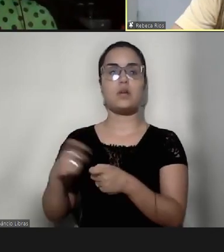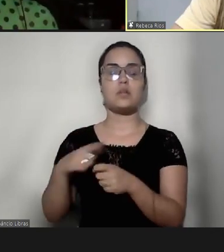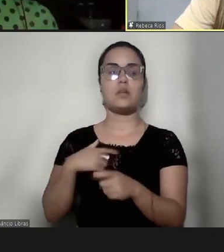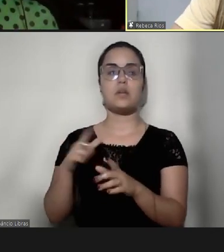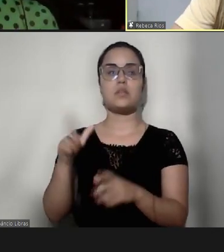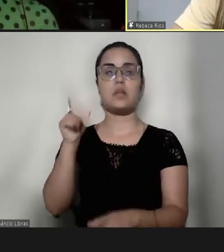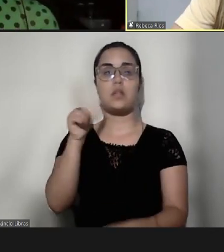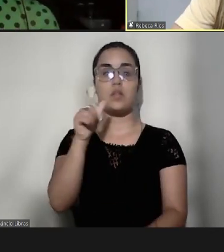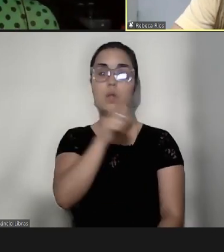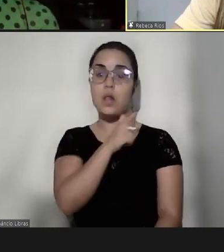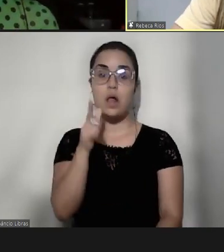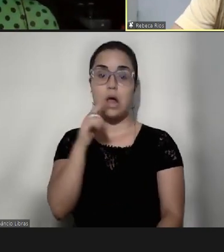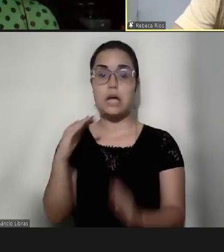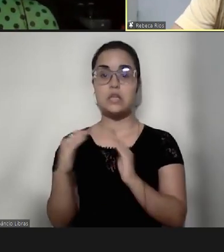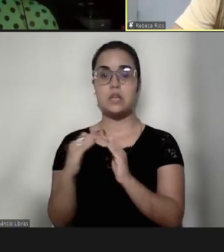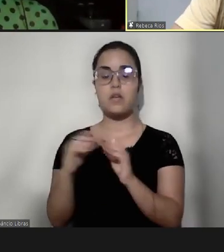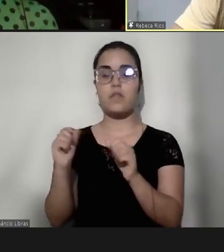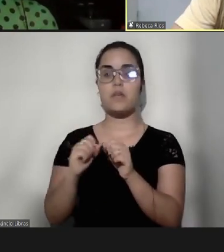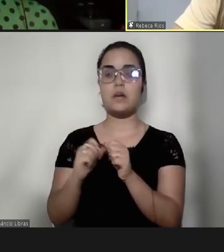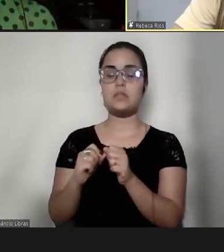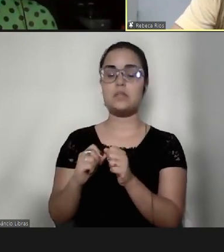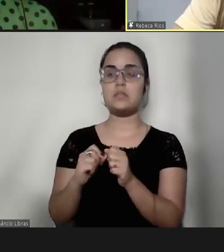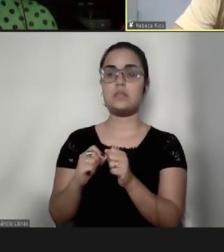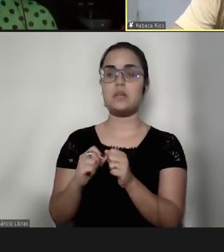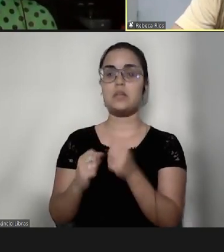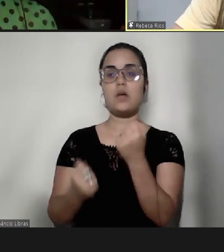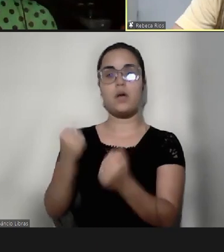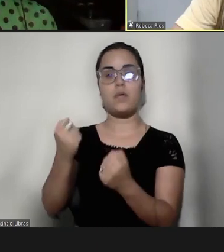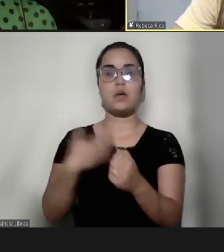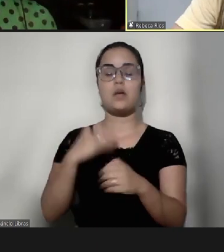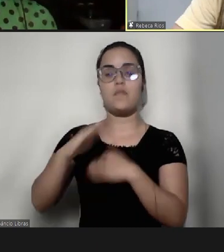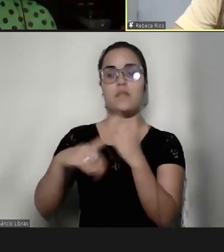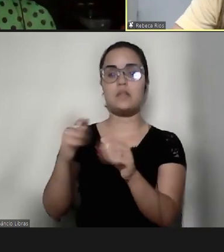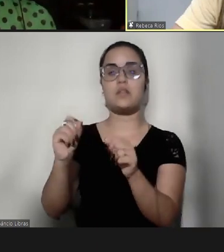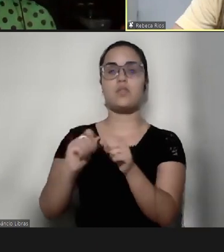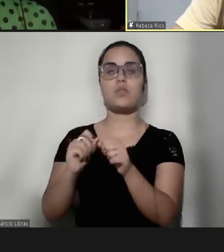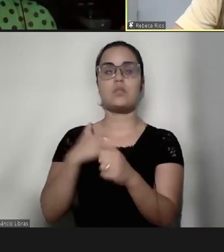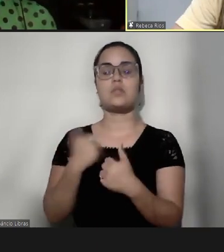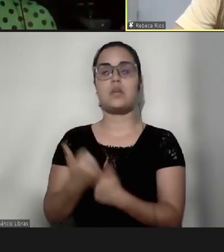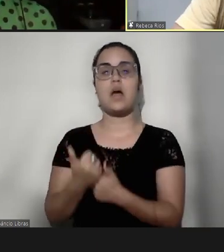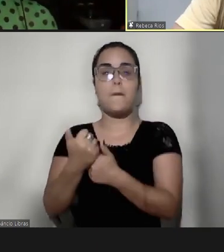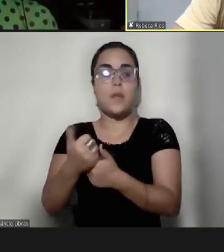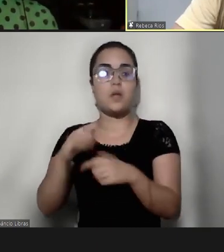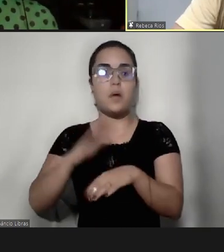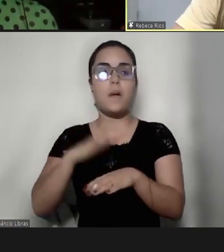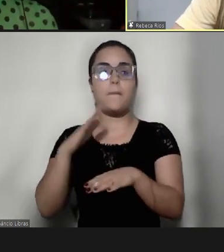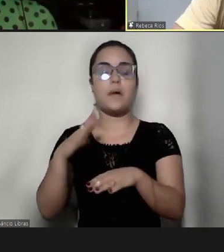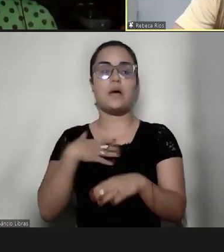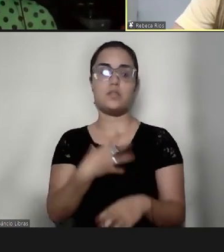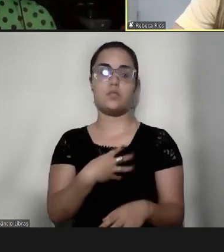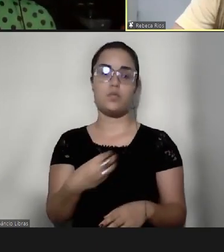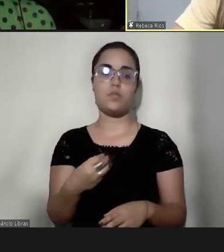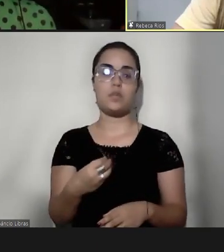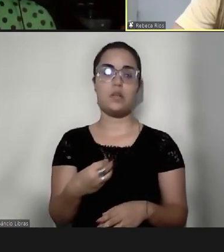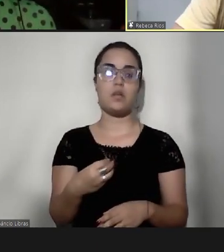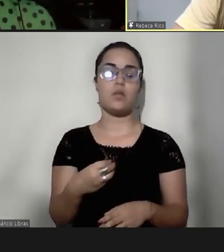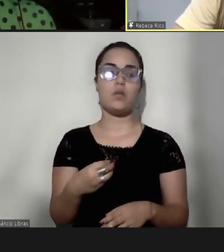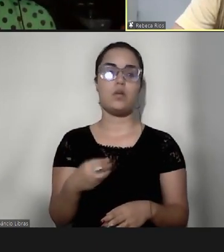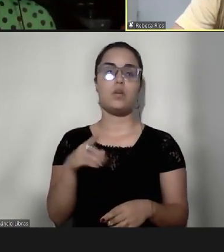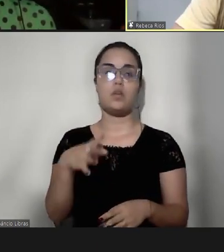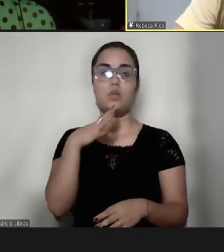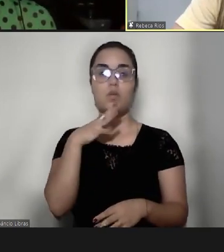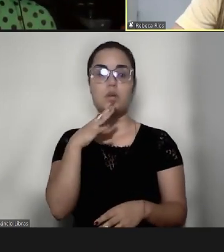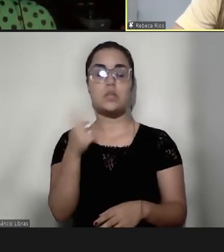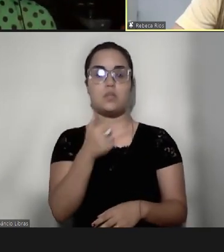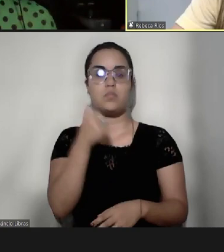casa, fazendo passeios e tomando a frente, trazendo porque ele se aproximasse mais do filho dela e o conhecesse